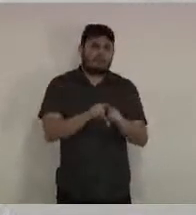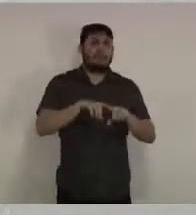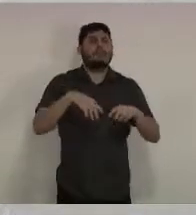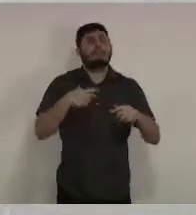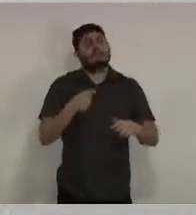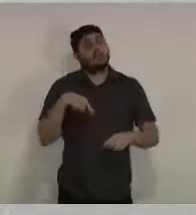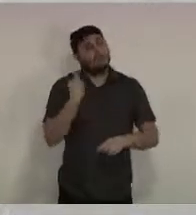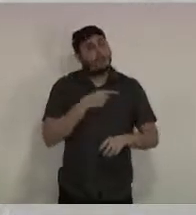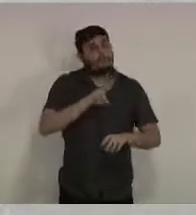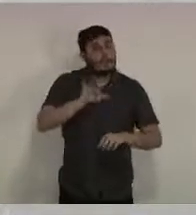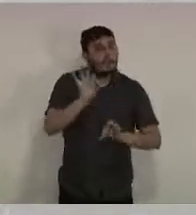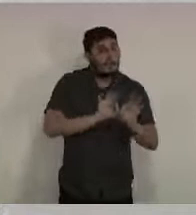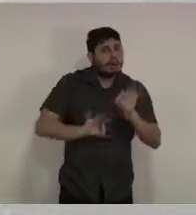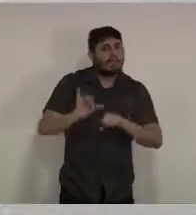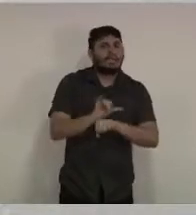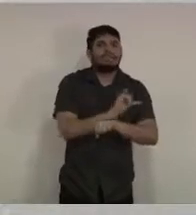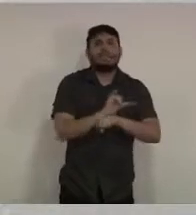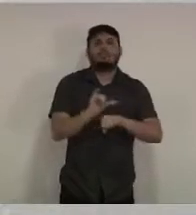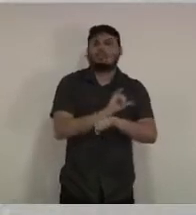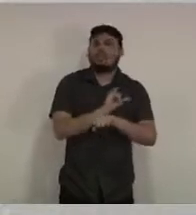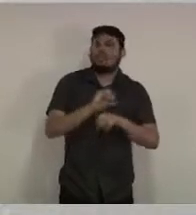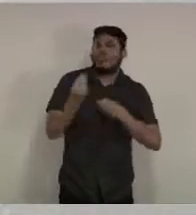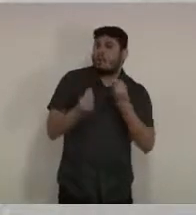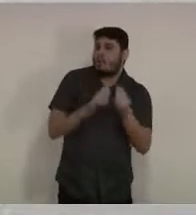colocar diante do exposto.